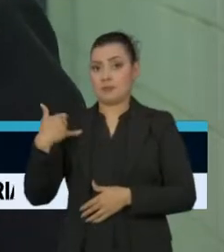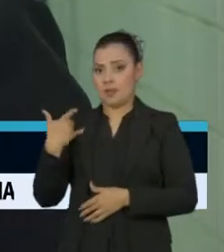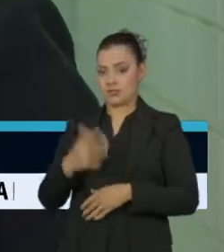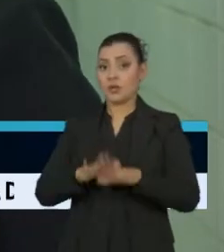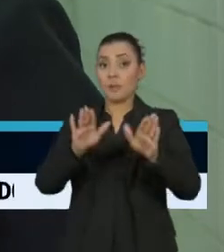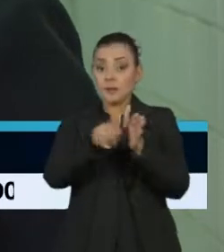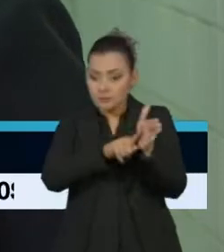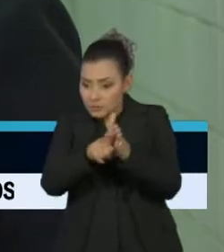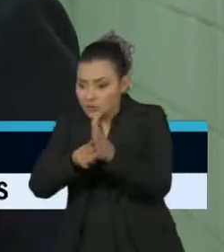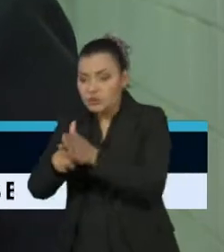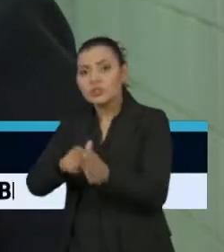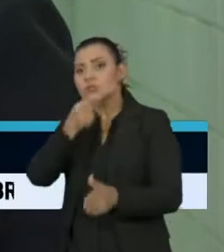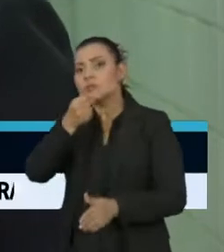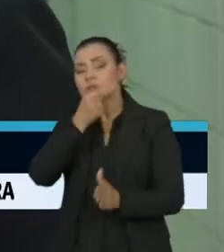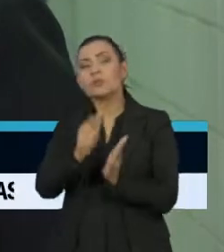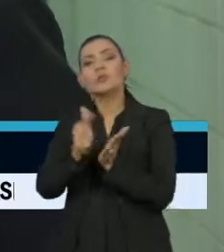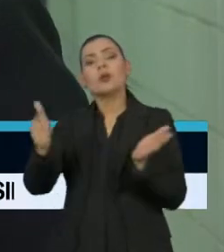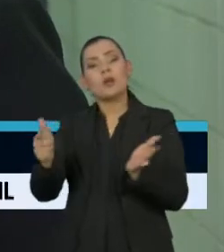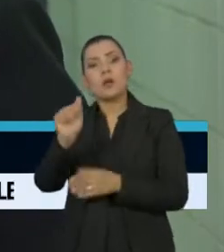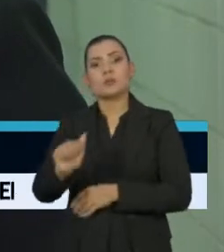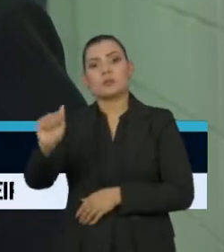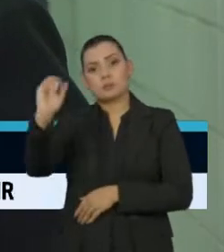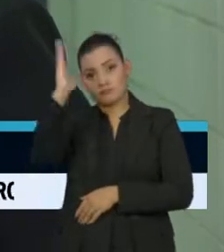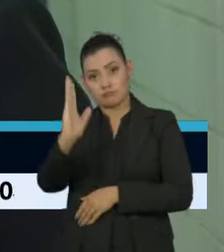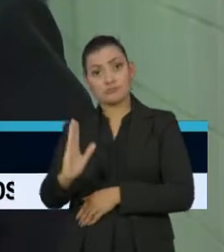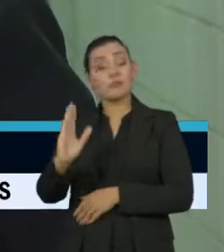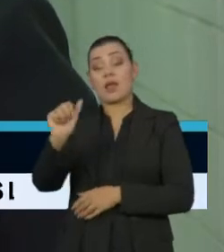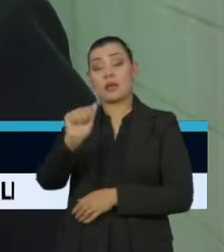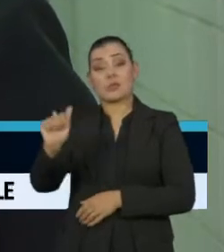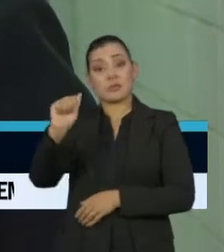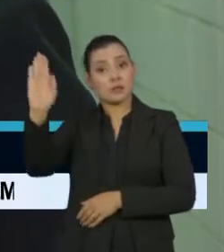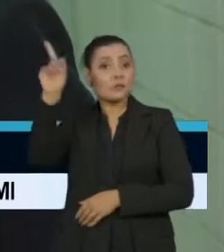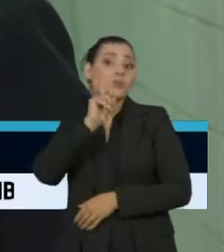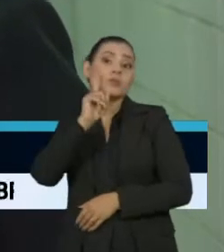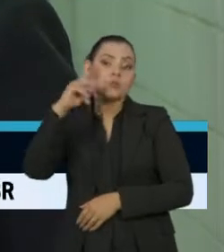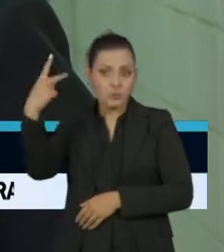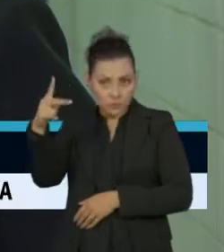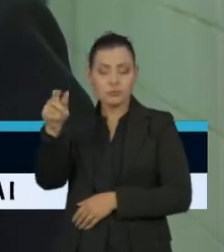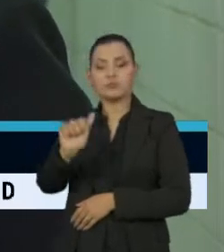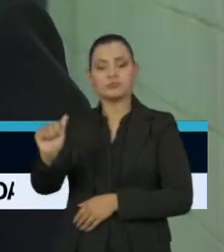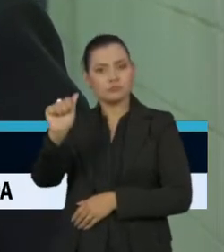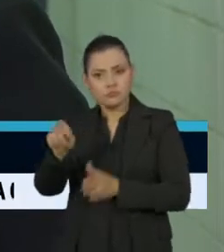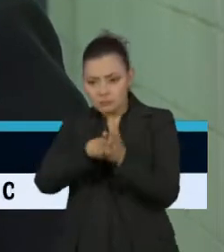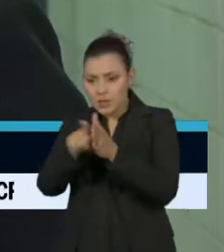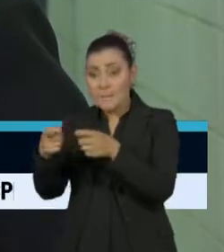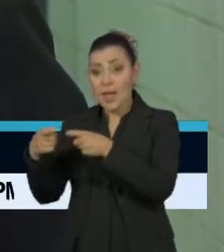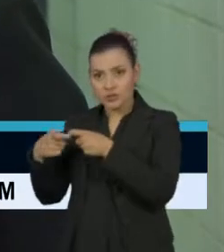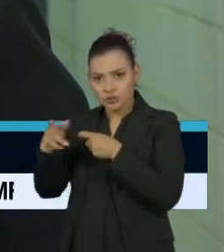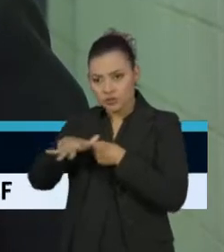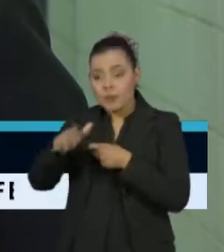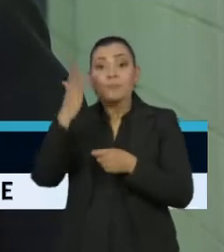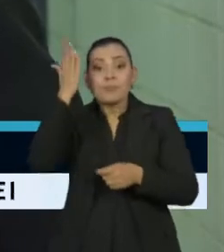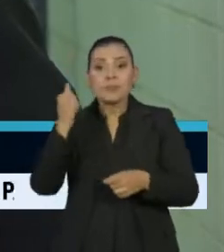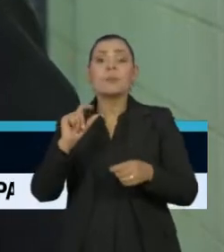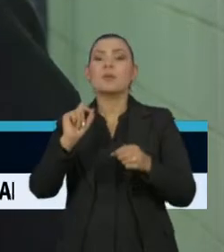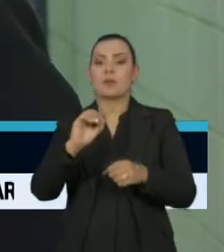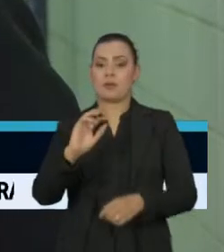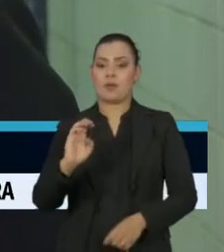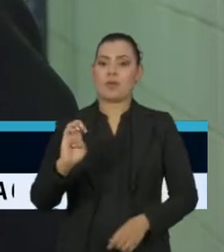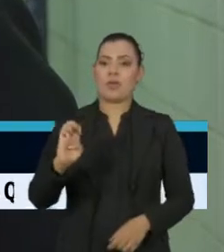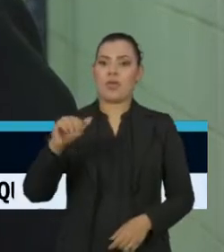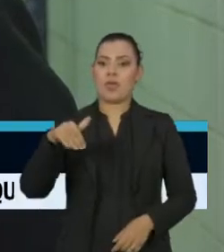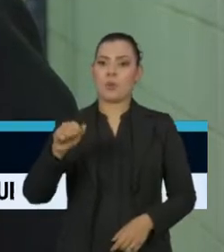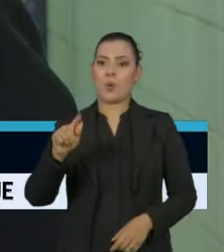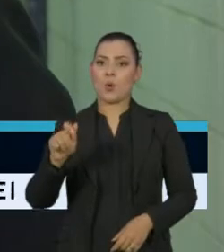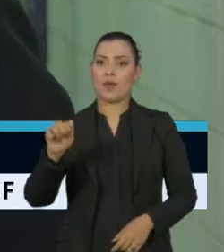publicado no jornal da Associação Médica Americana. Para saber o nível de glóbulos vermelhos no sangue, basta um hemograma, um exame